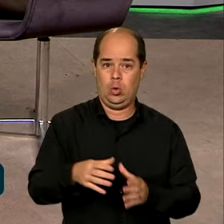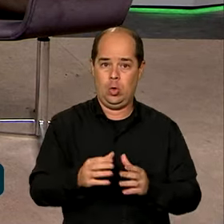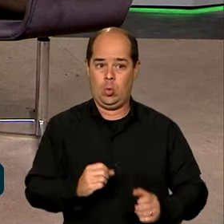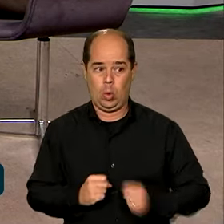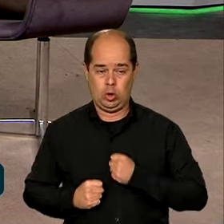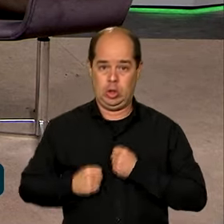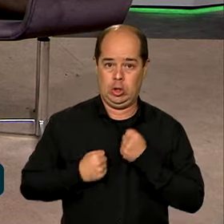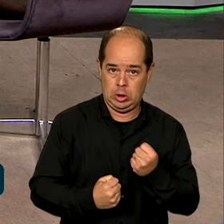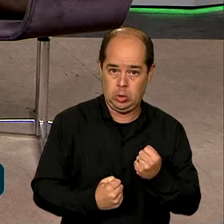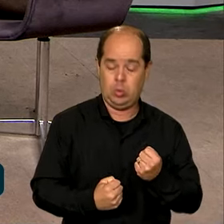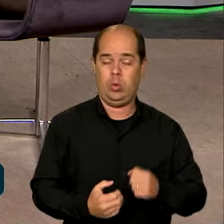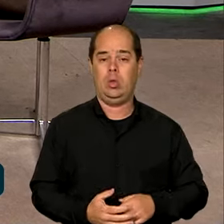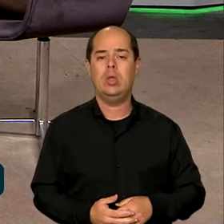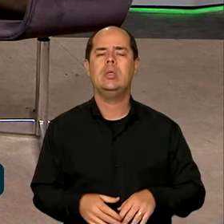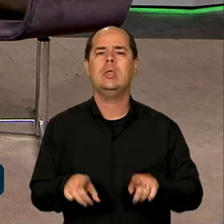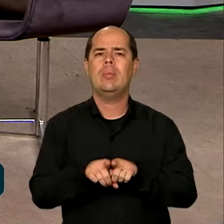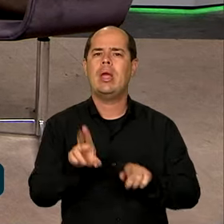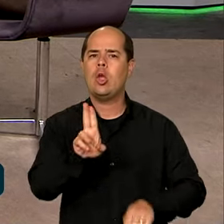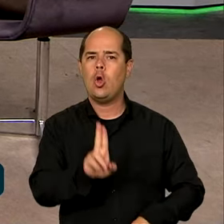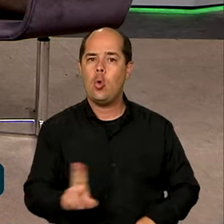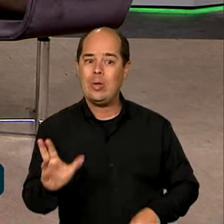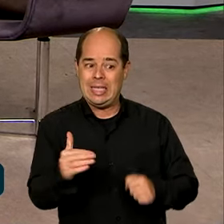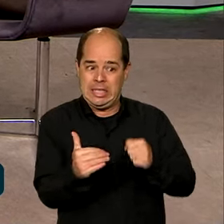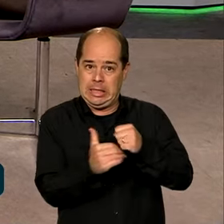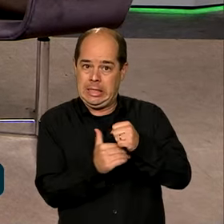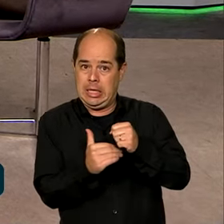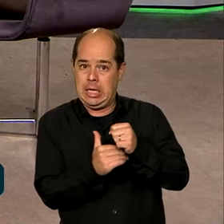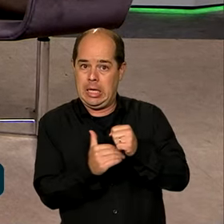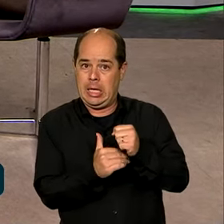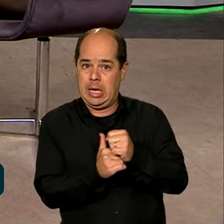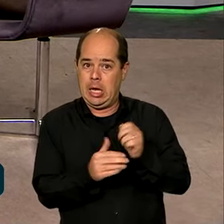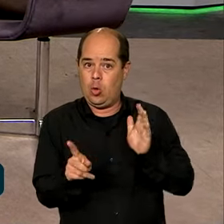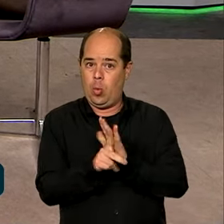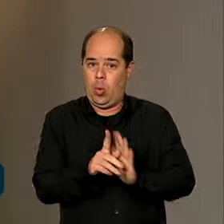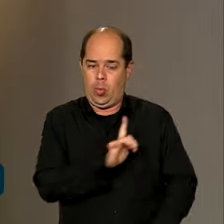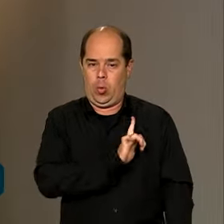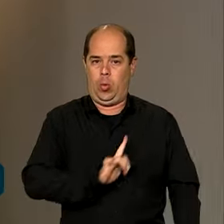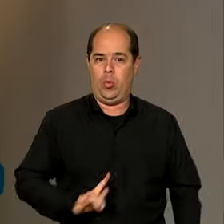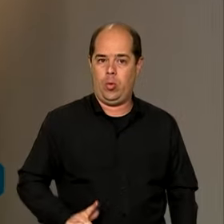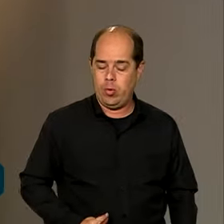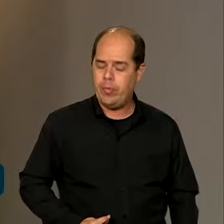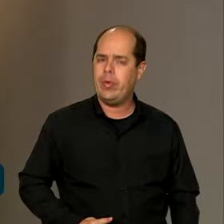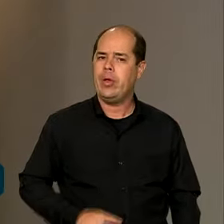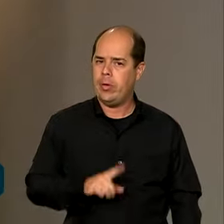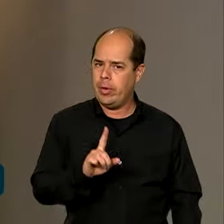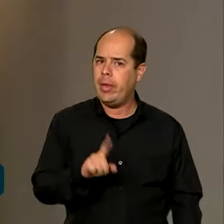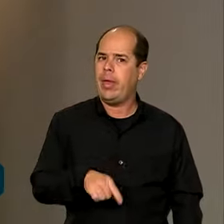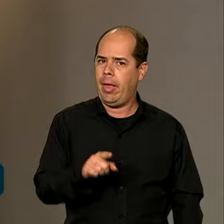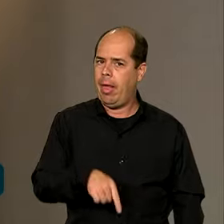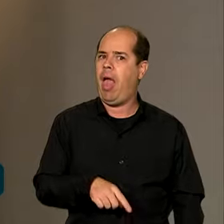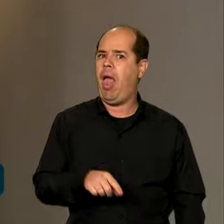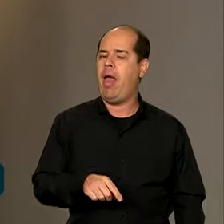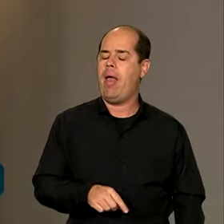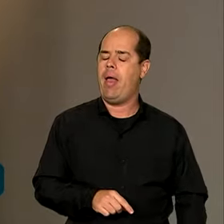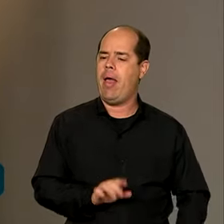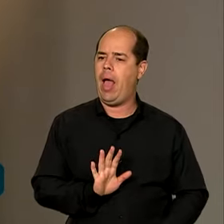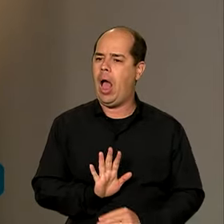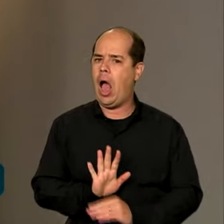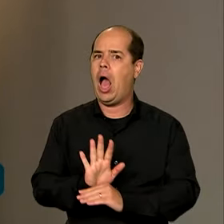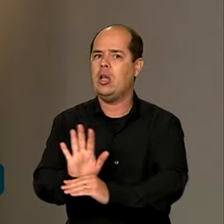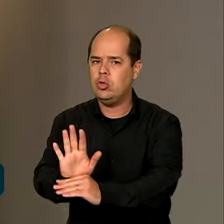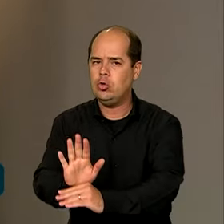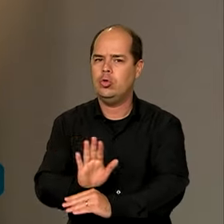utilizando também criptografia de Estado, né? Que é um outro benefício que isso vem a